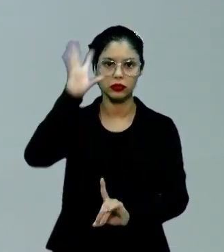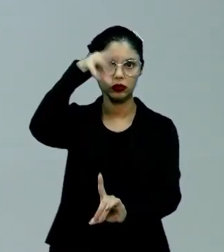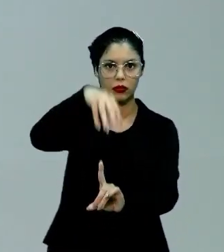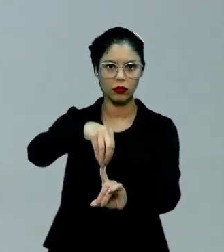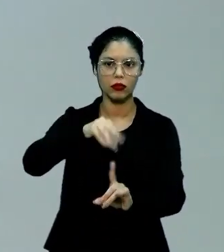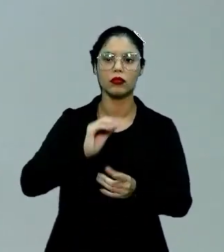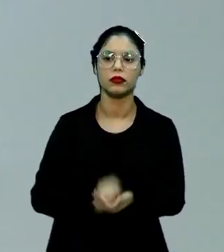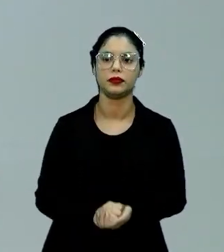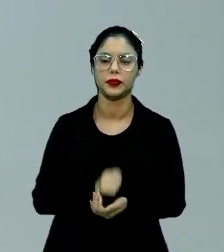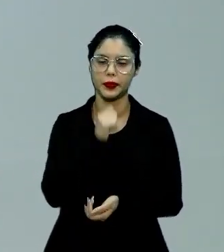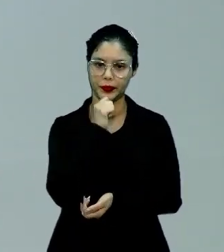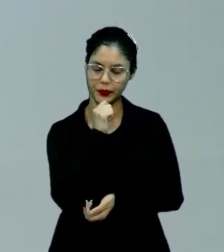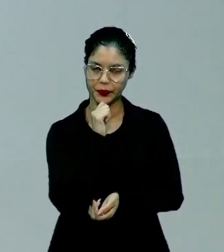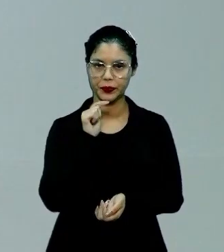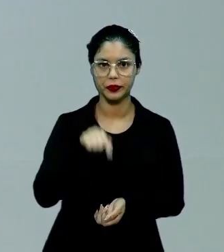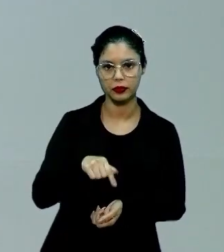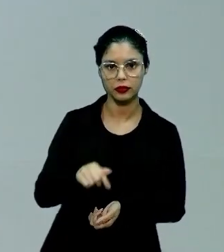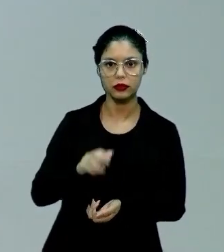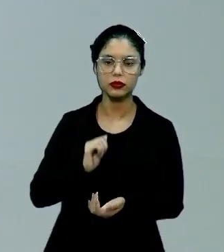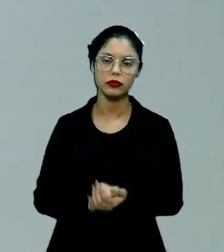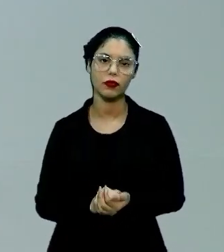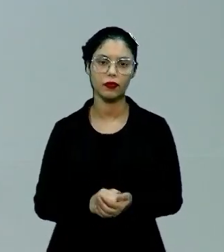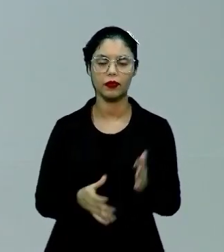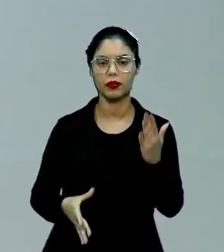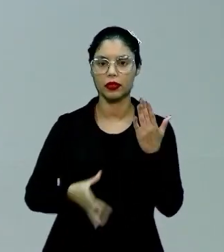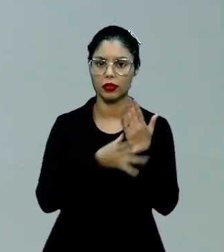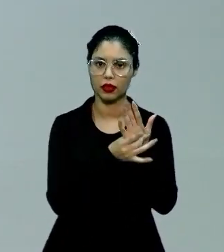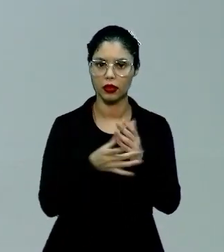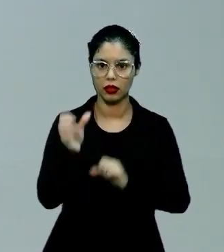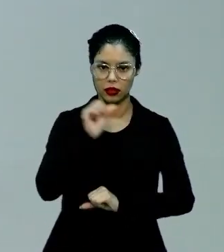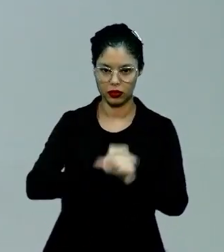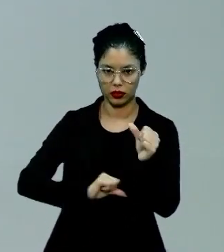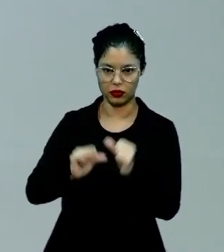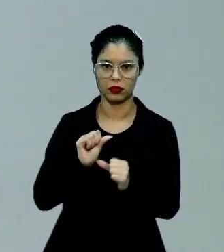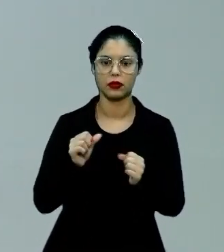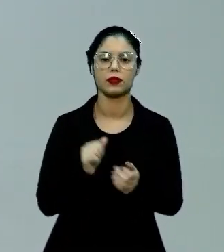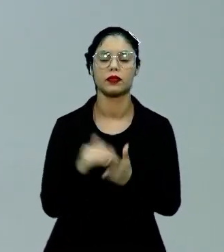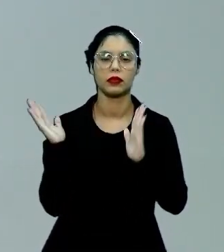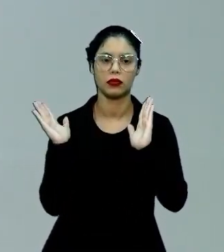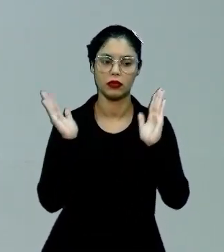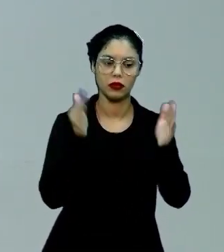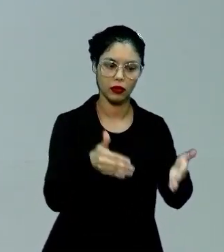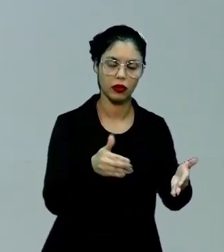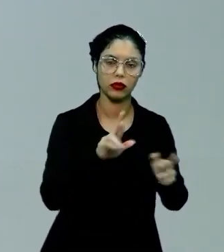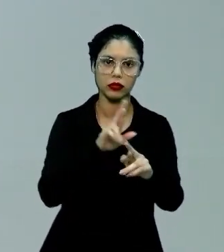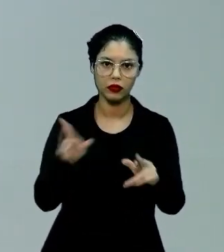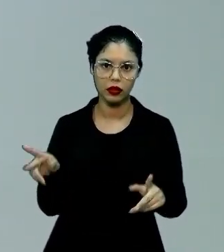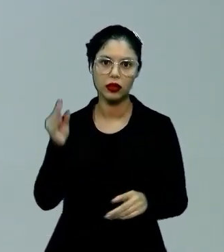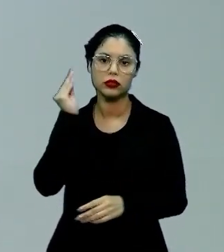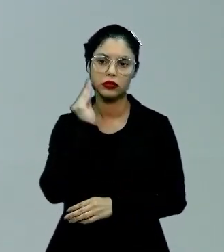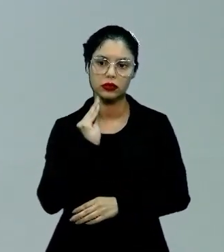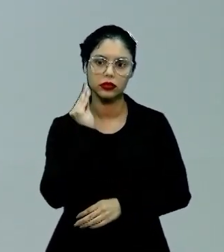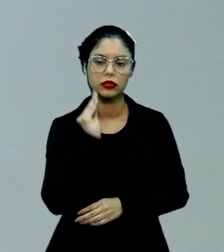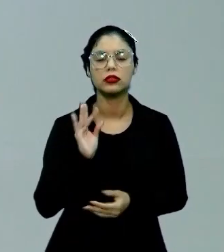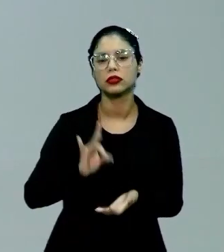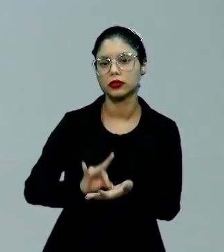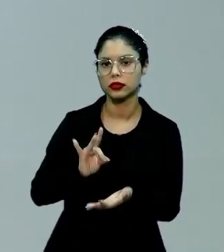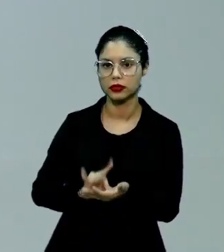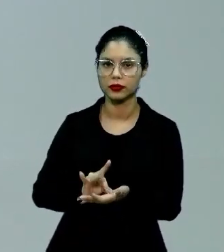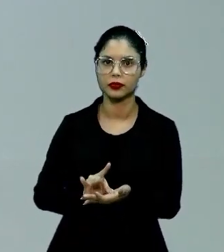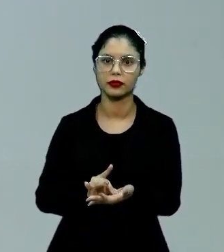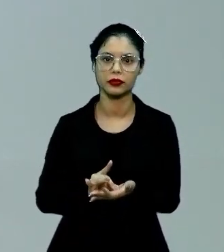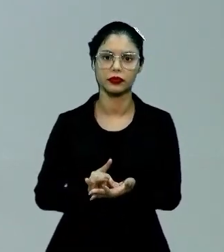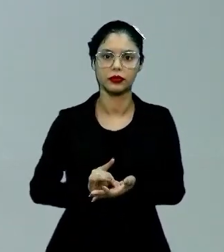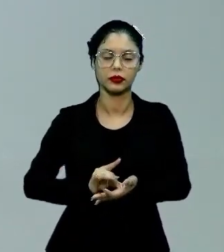narrativa, aqui no realismo não. A gente tem uma mudança de enfoque e uma tentativa, e na verdade se